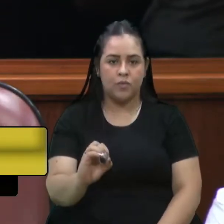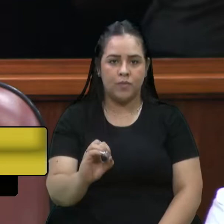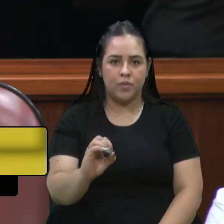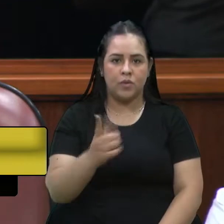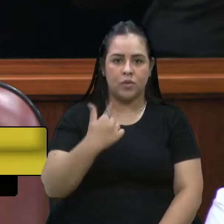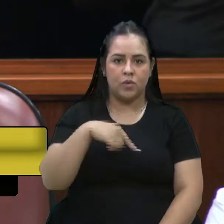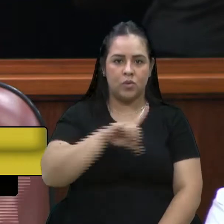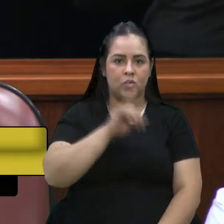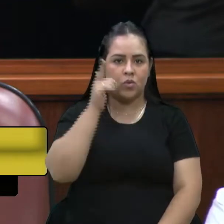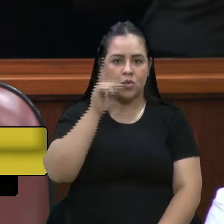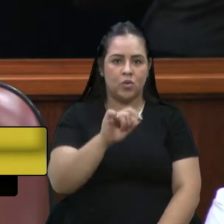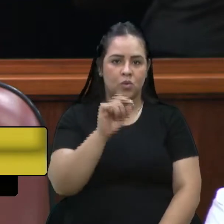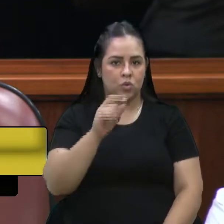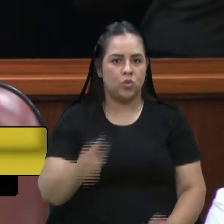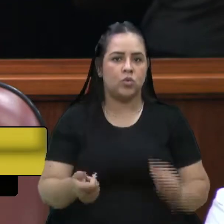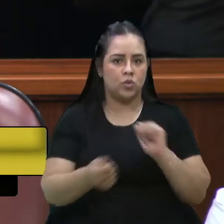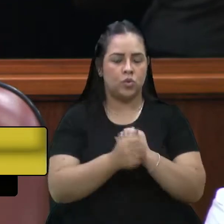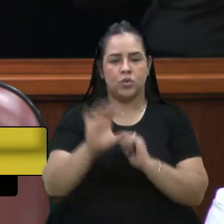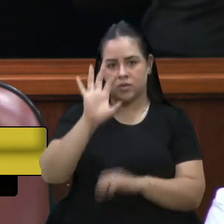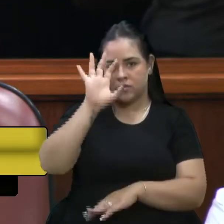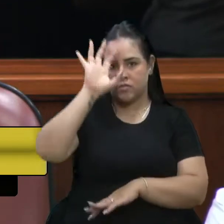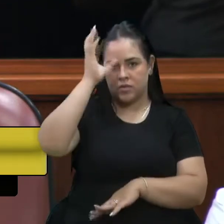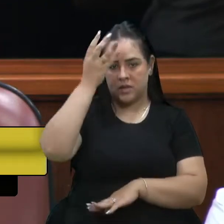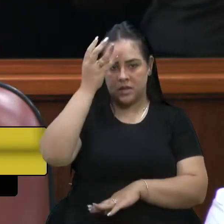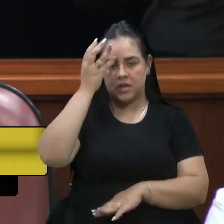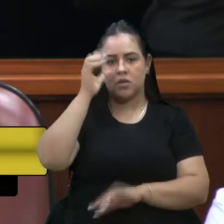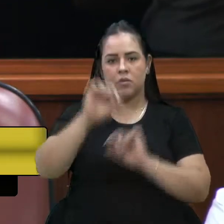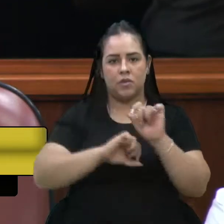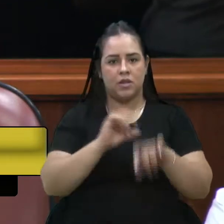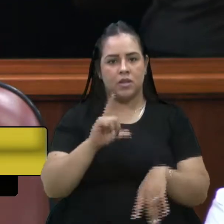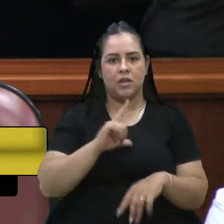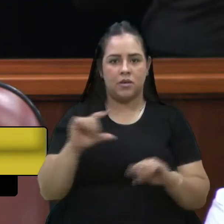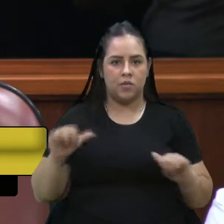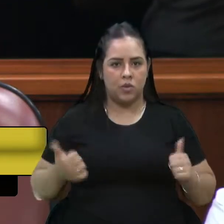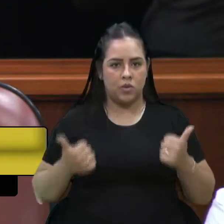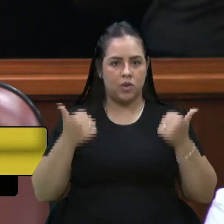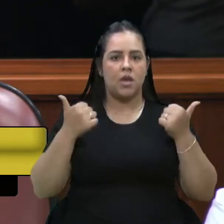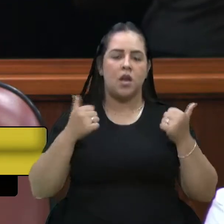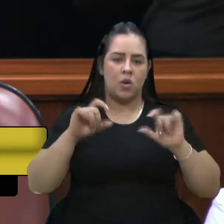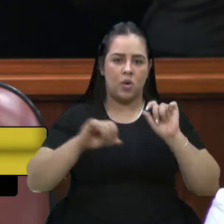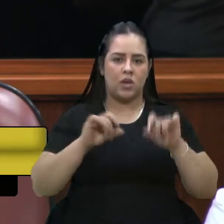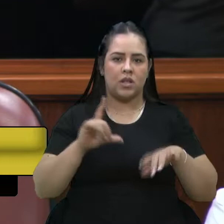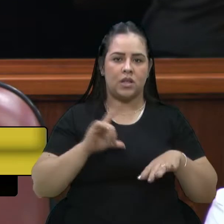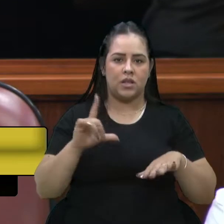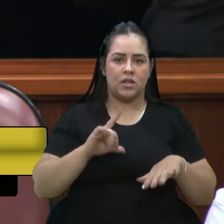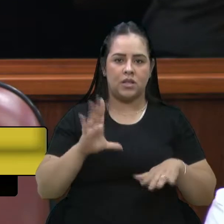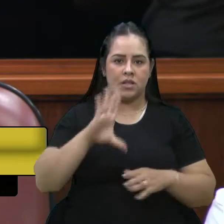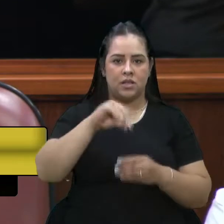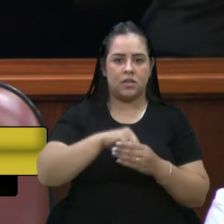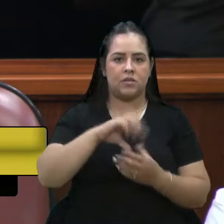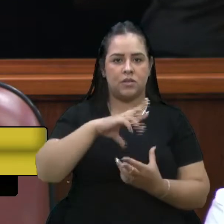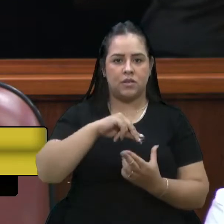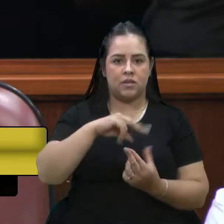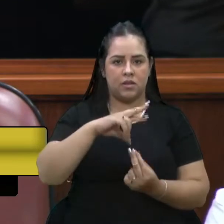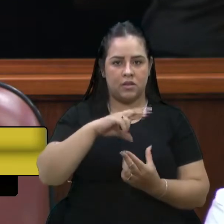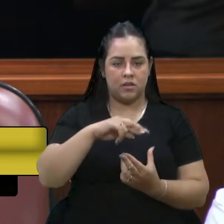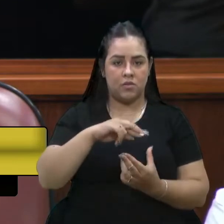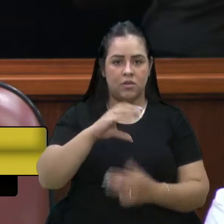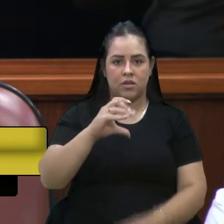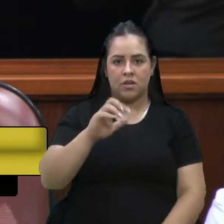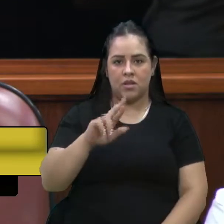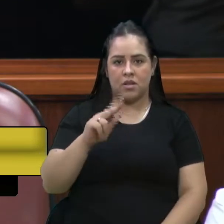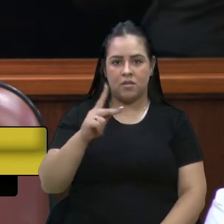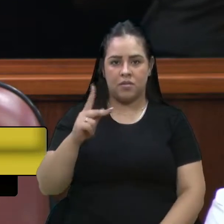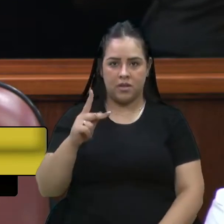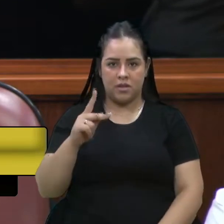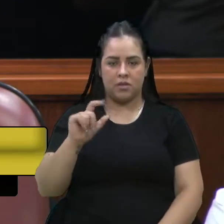consigamos coletivamente resolver essa situação e melhorar a situação das nossas reciclagens. O CRP, que é a Cadeia